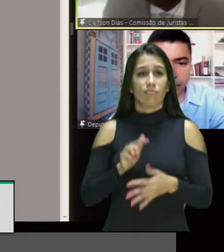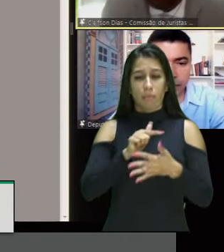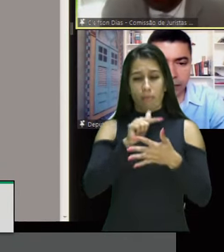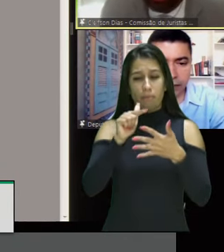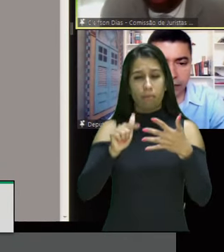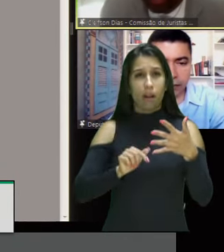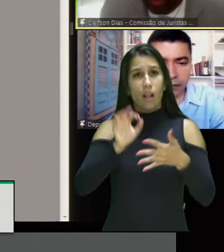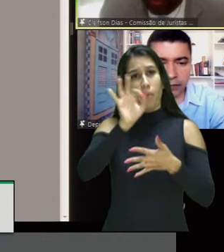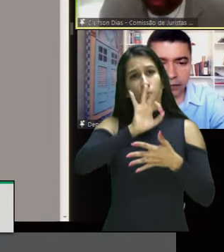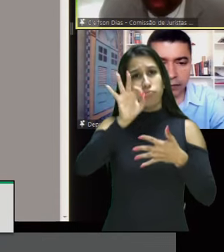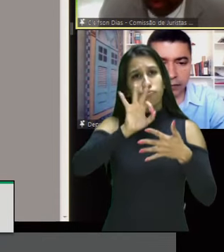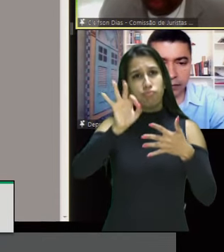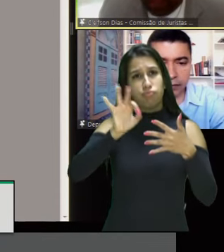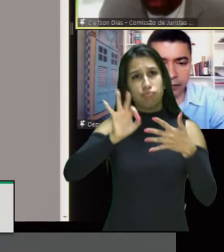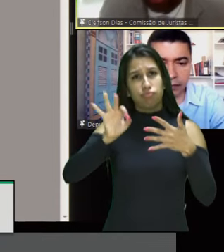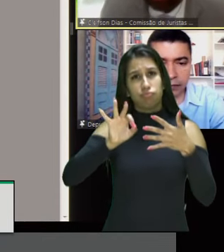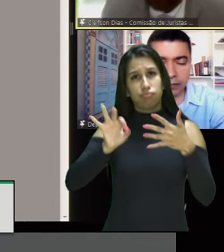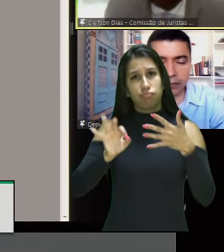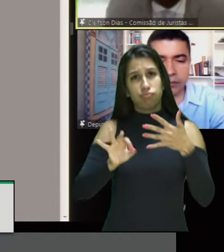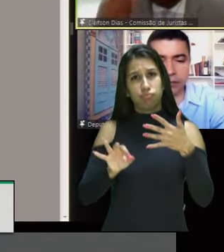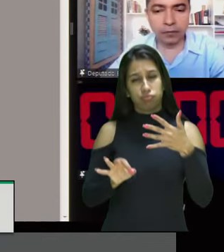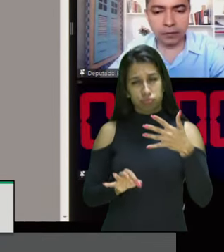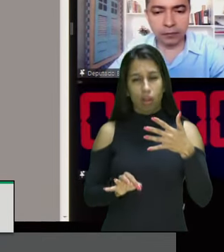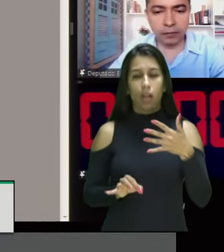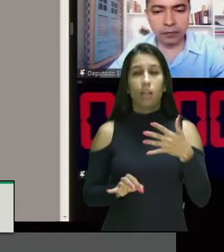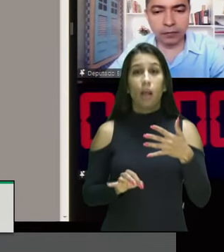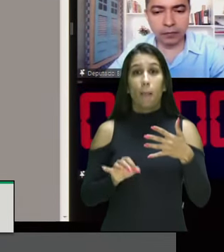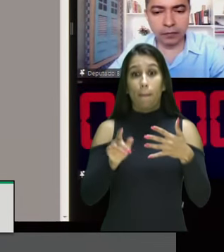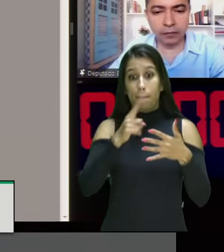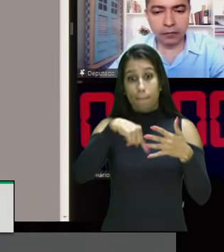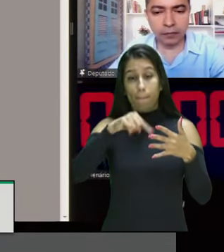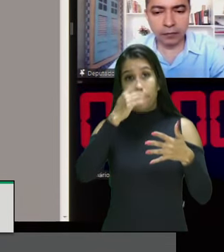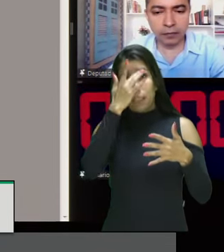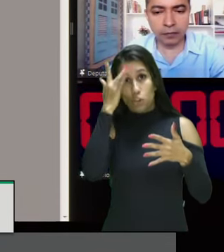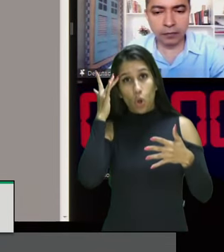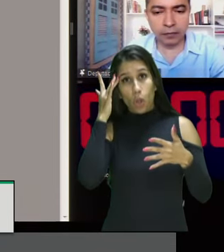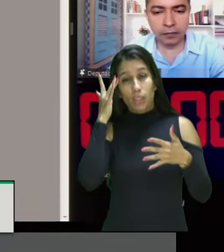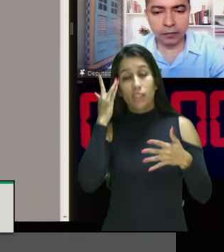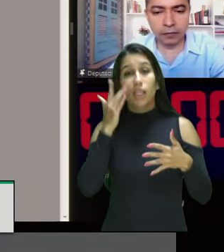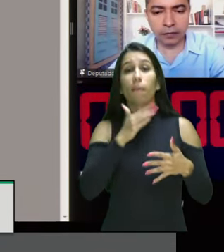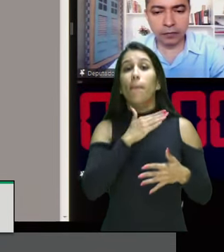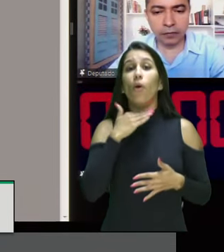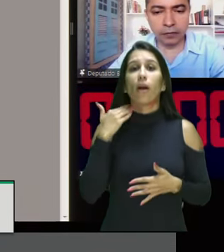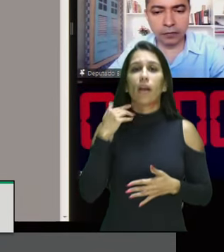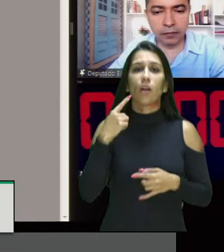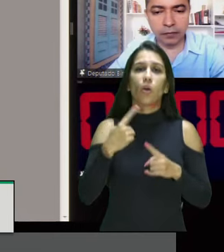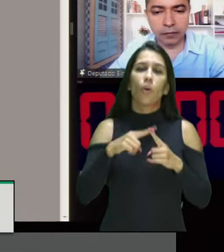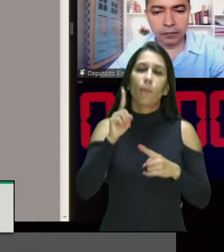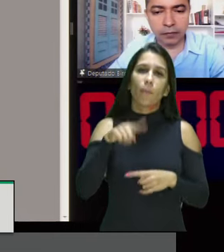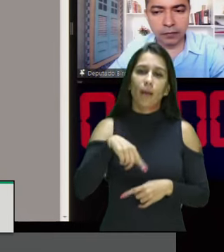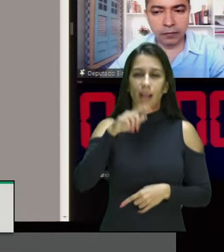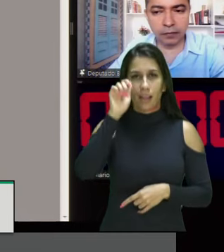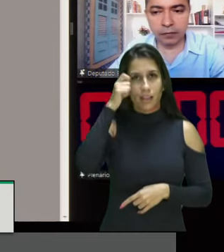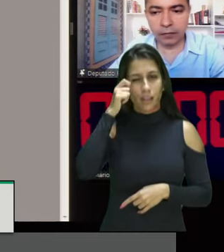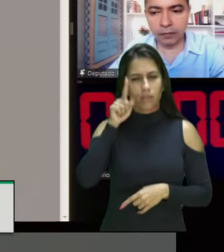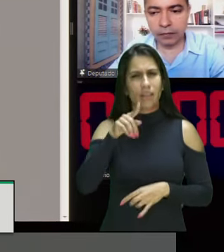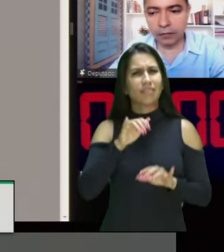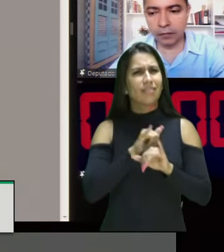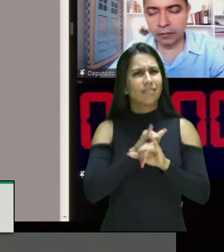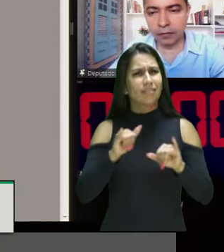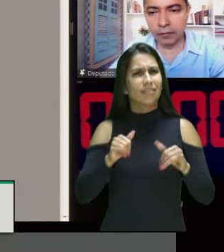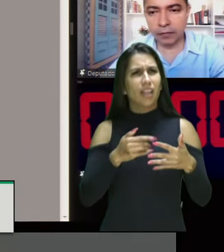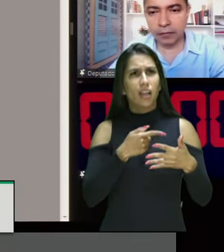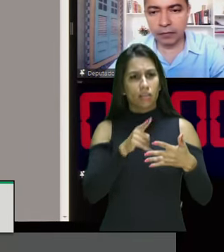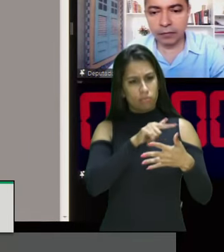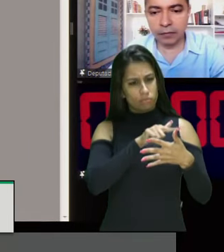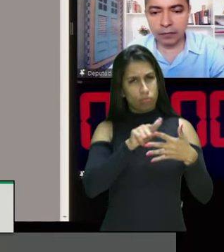55,8% das vítimas de latrocínio. Somente para dizer que esse dado